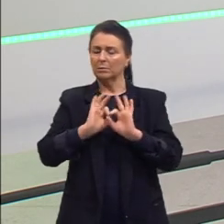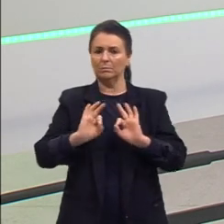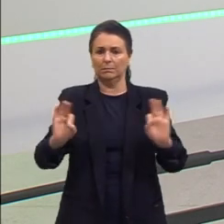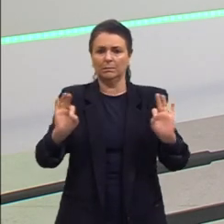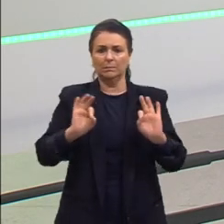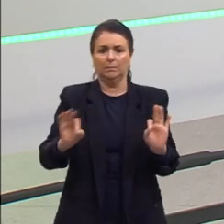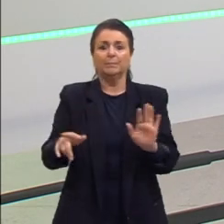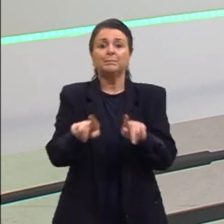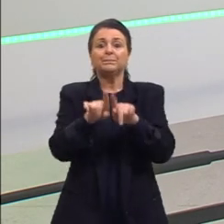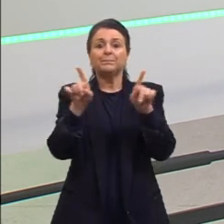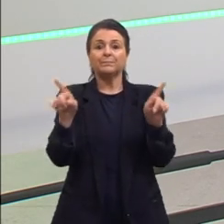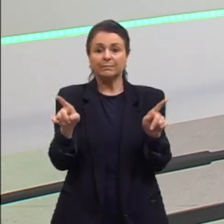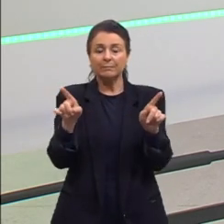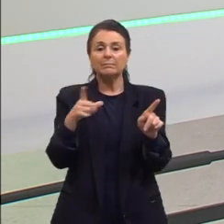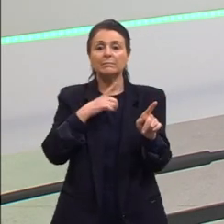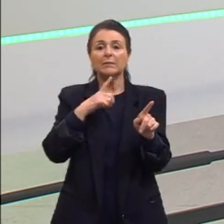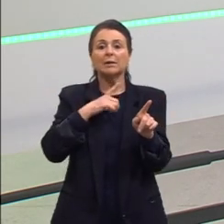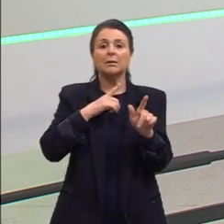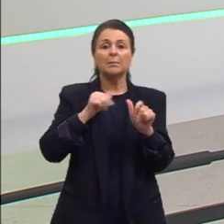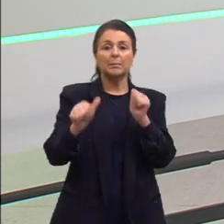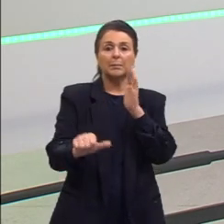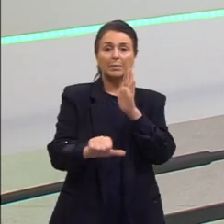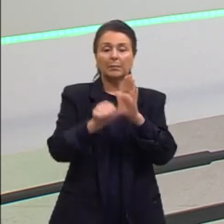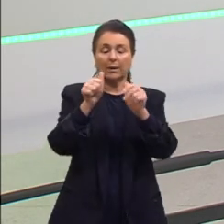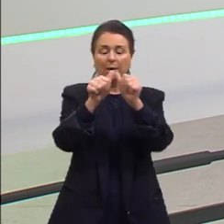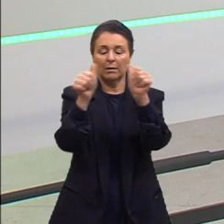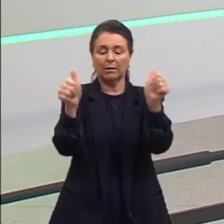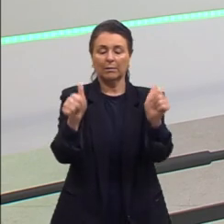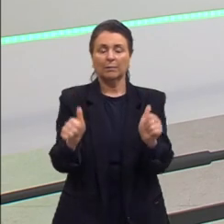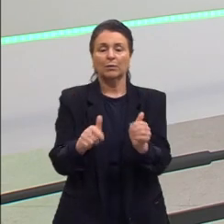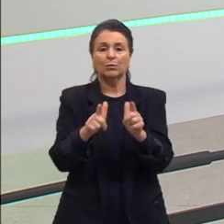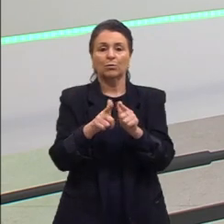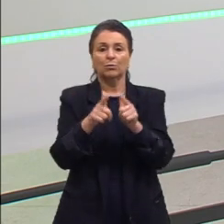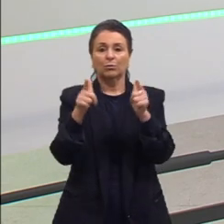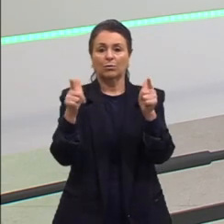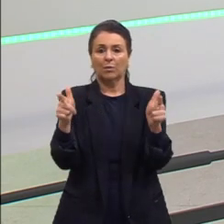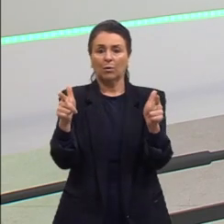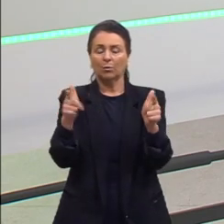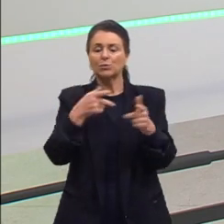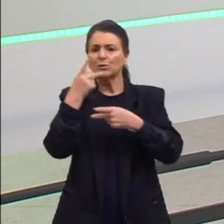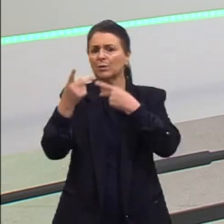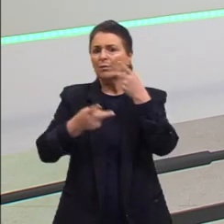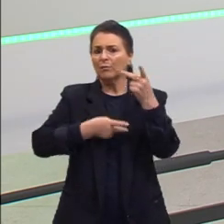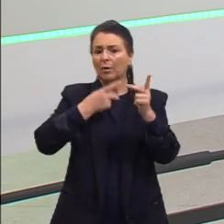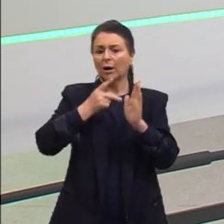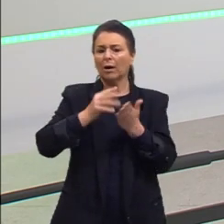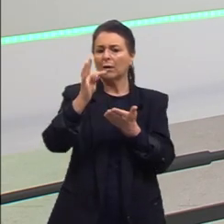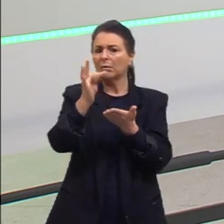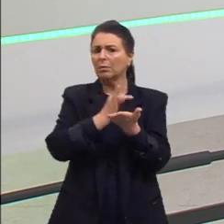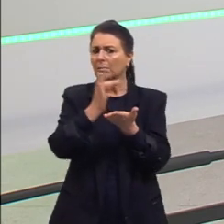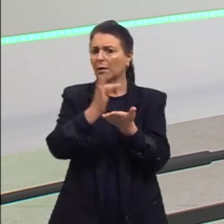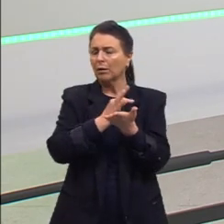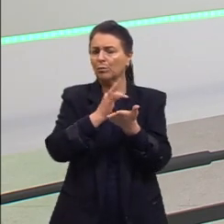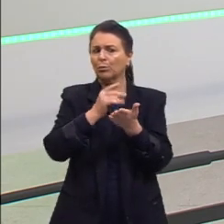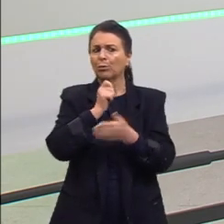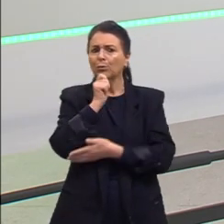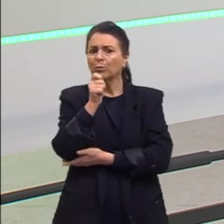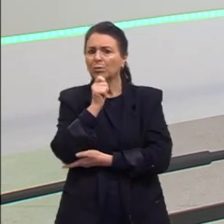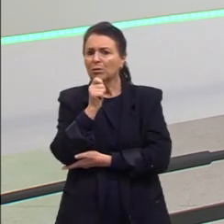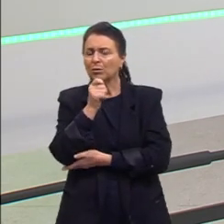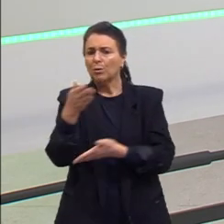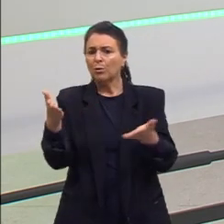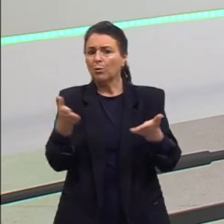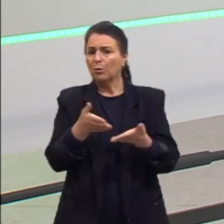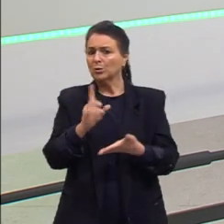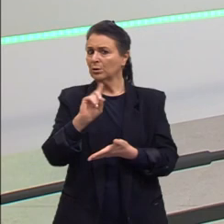apesar dessa nossa primeira imagem em ser esse jornal impresso, quando a gente fala em um texto jornalístico, a gente não fala hoje em